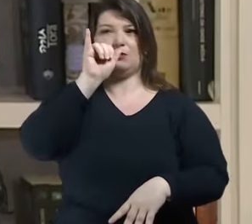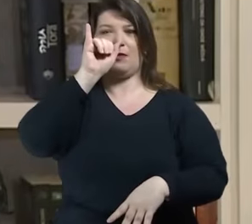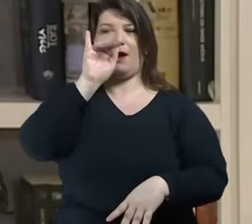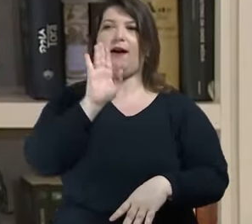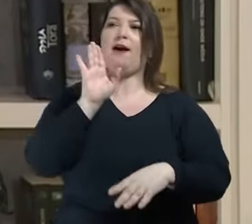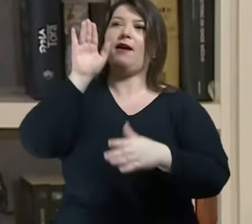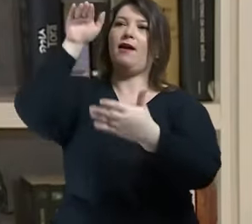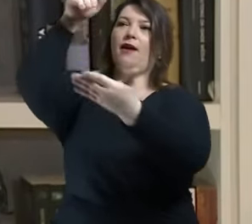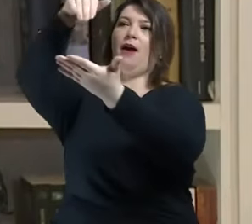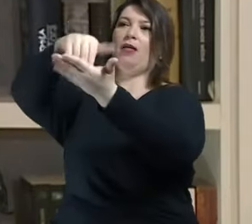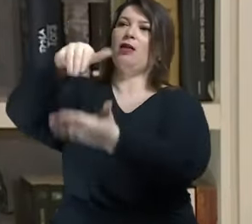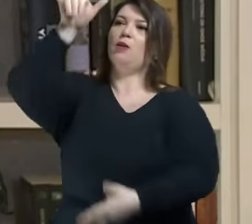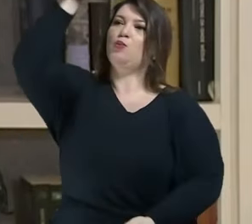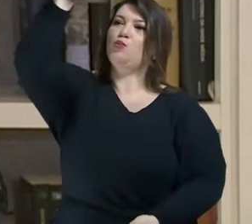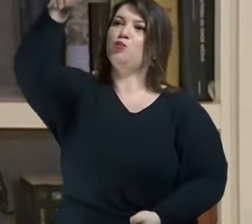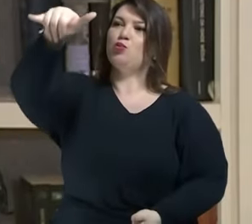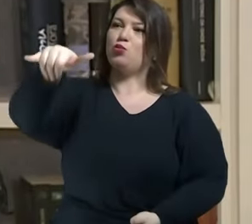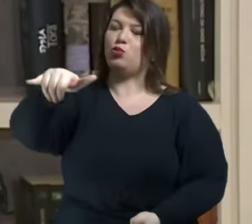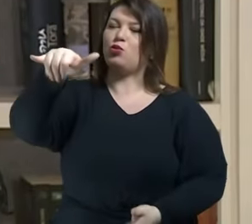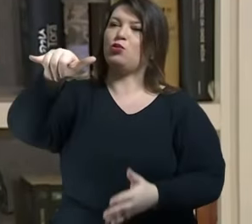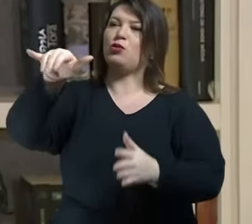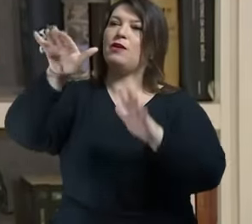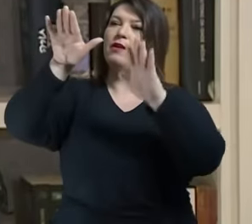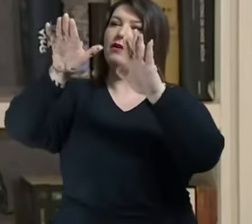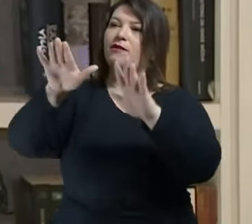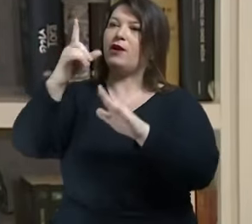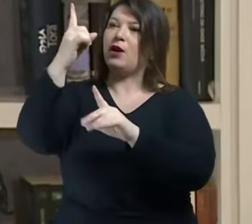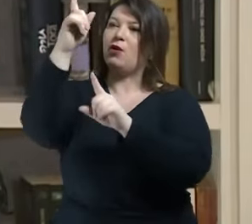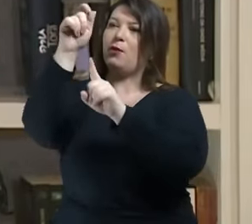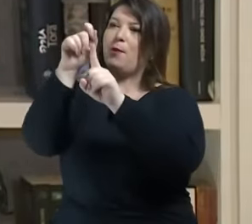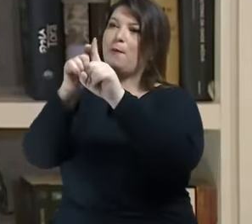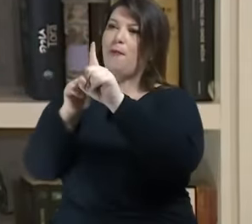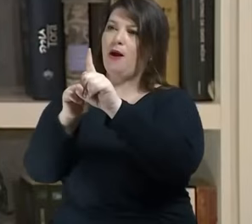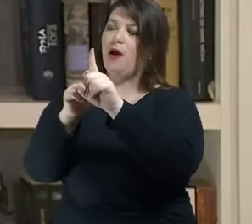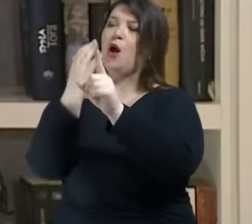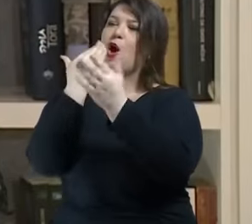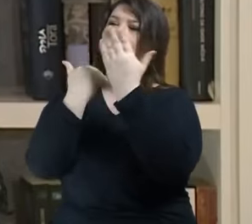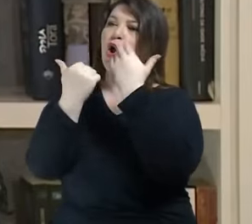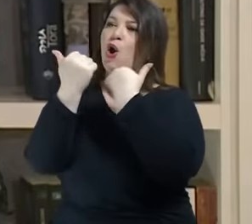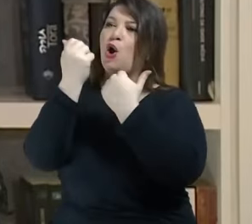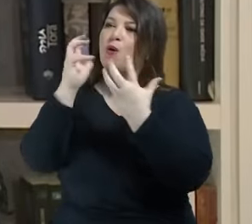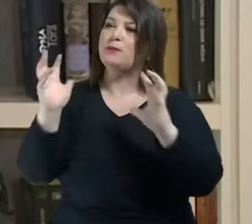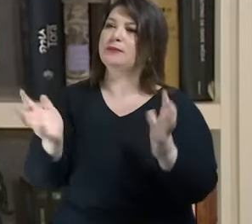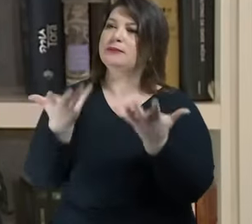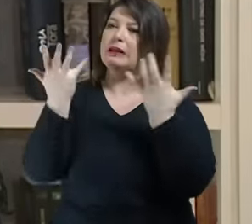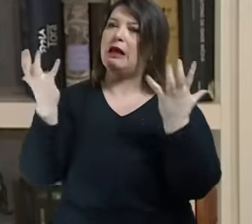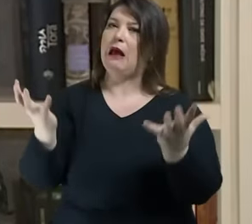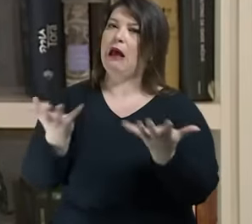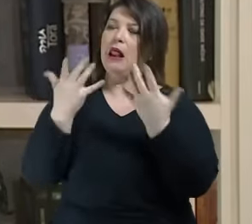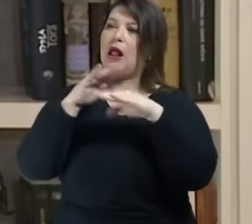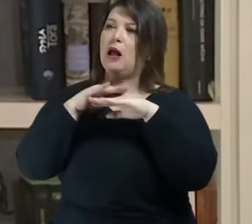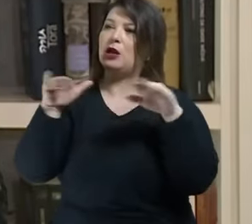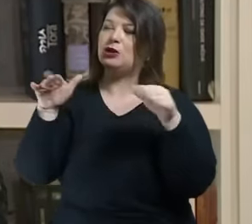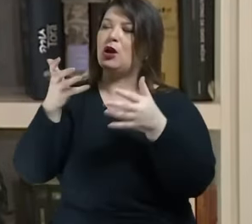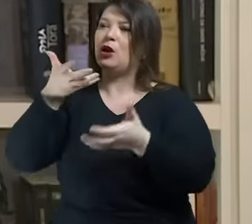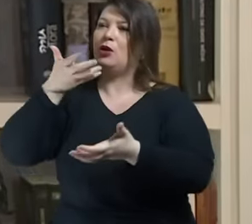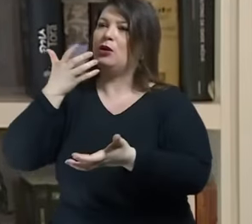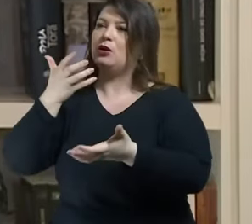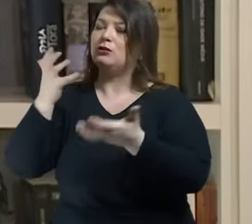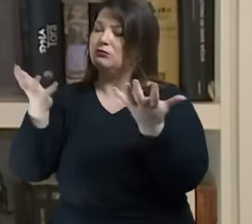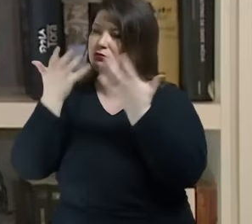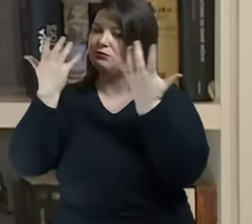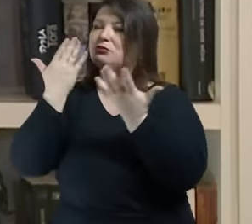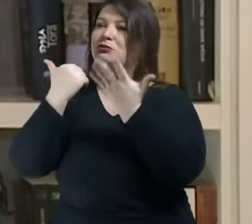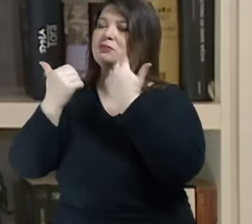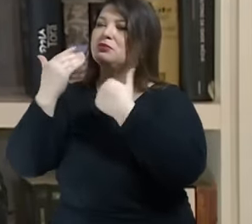passavam um mês em silêncio comendo verduras tomando apenas água depois de meditarem muito encontrarem seu